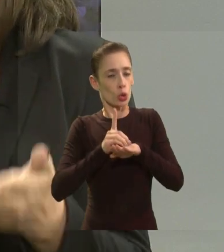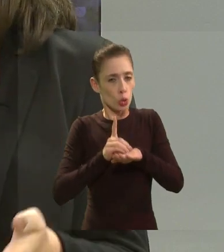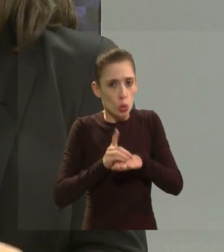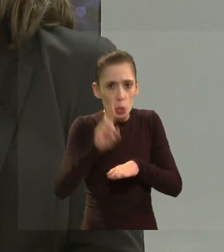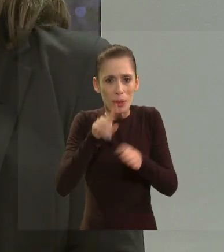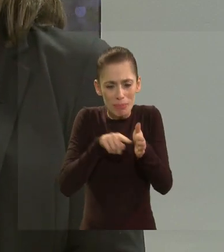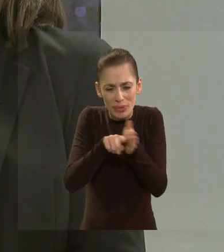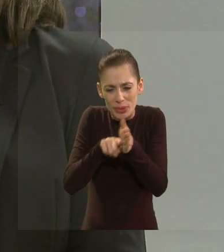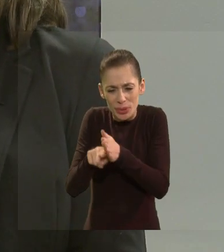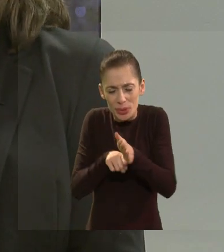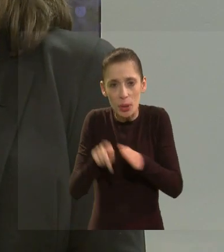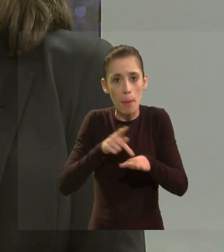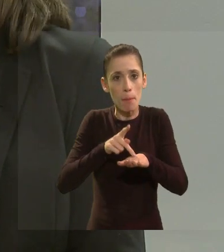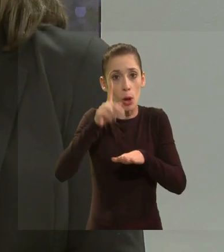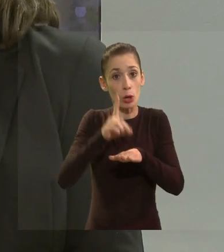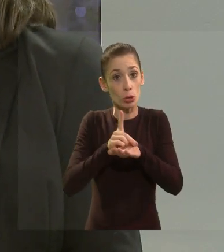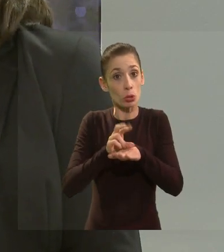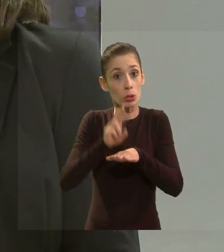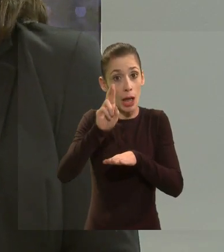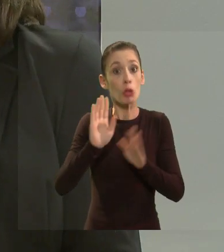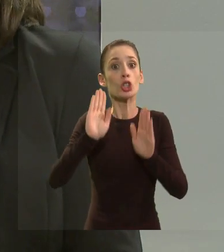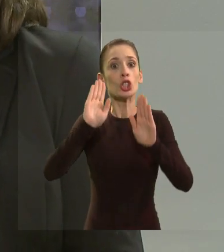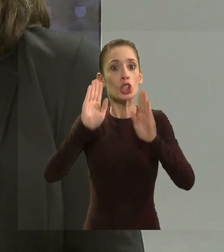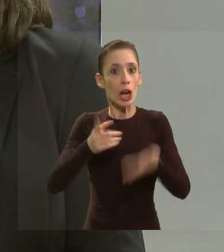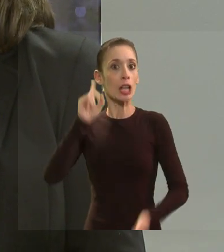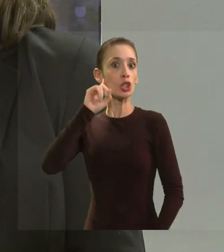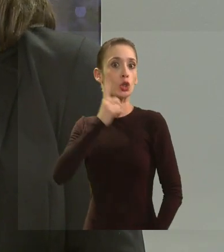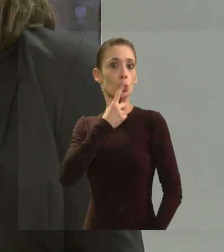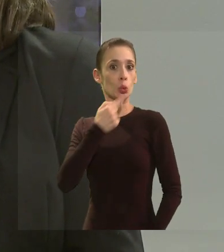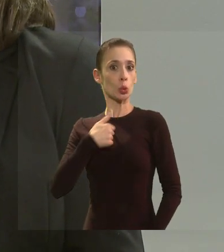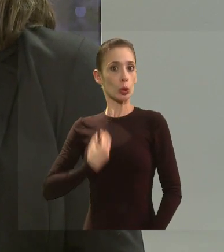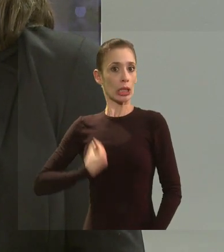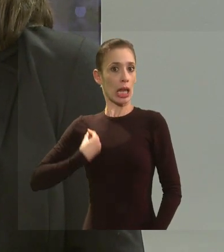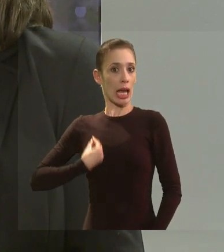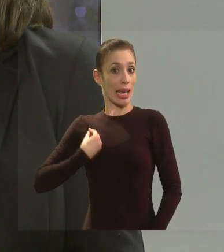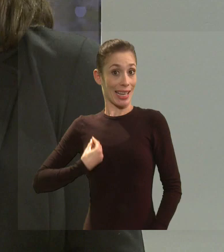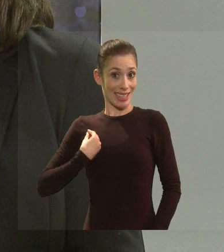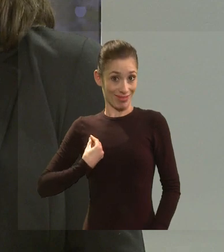depois da surdez, né? E eu defendo a questão